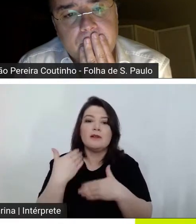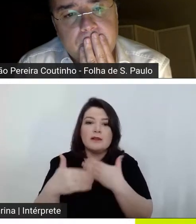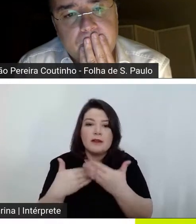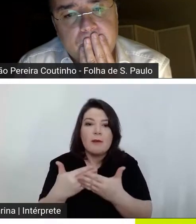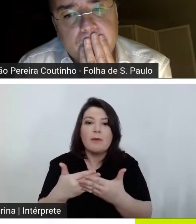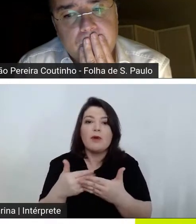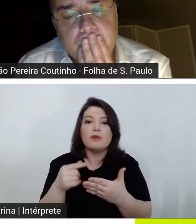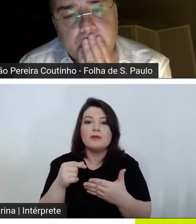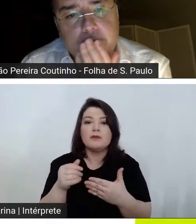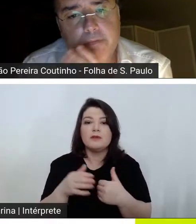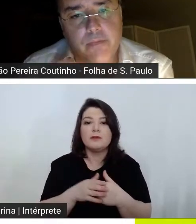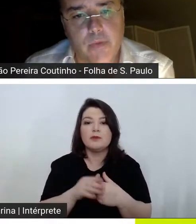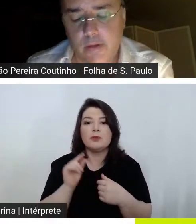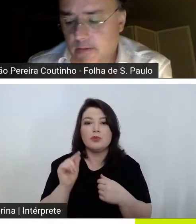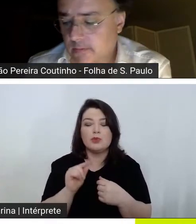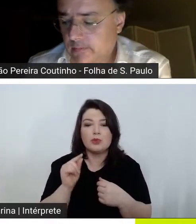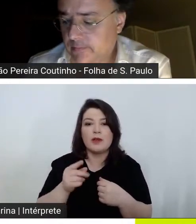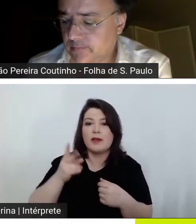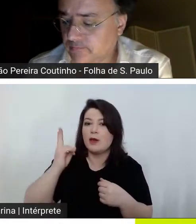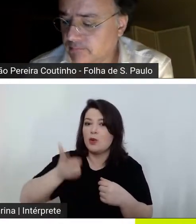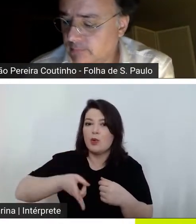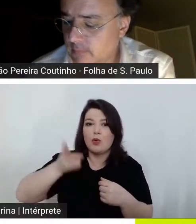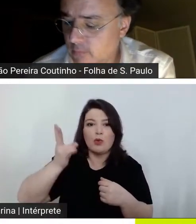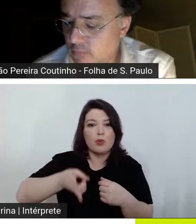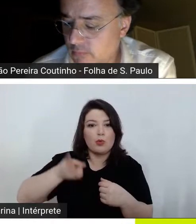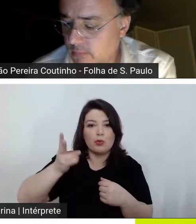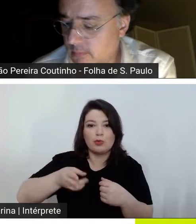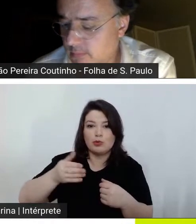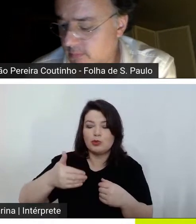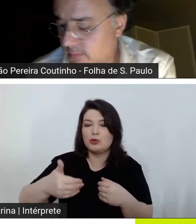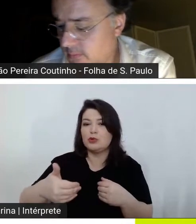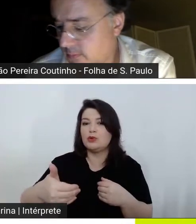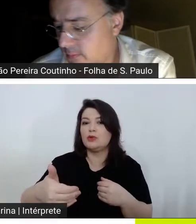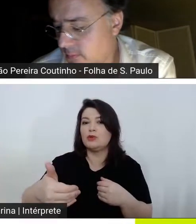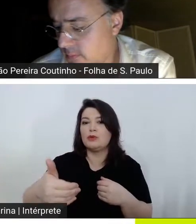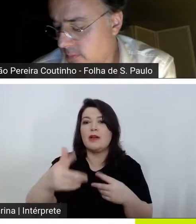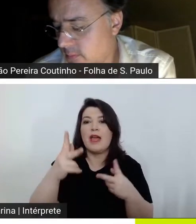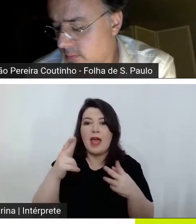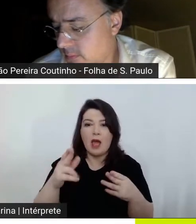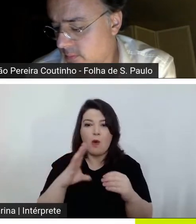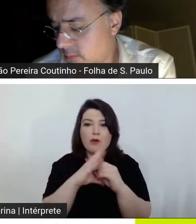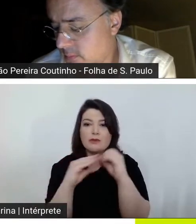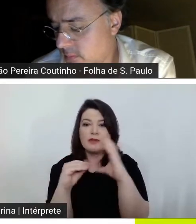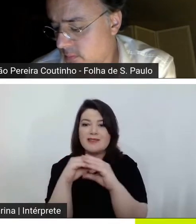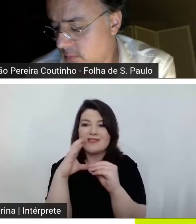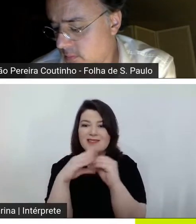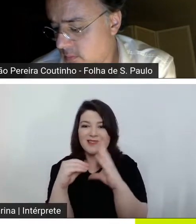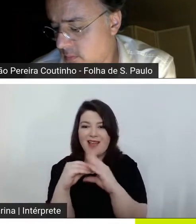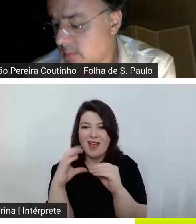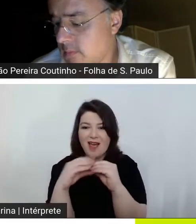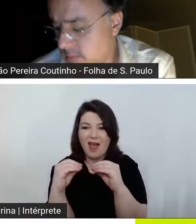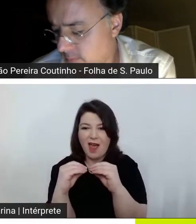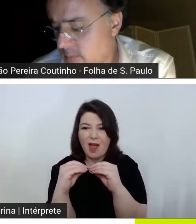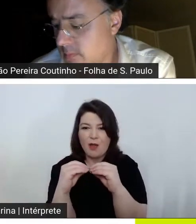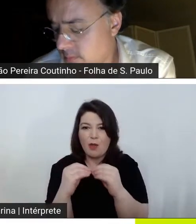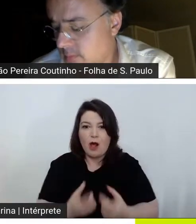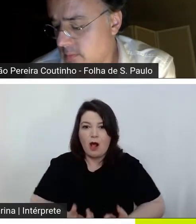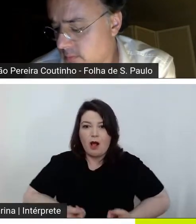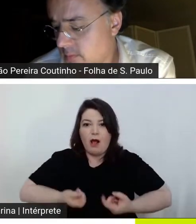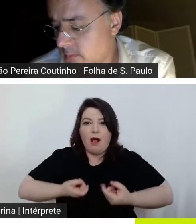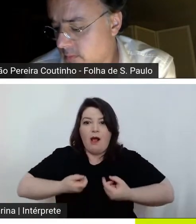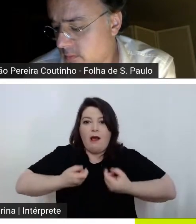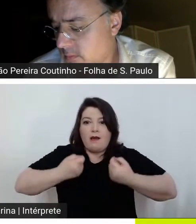num contínuo como se fossem as células cancerígenas que está desatrelada